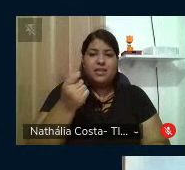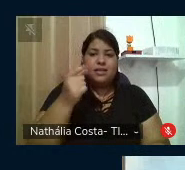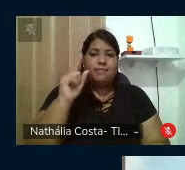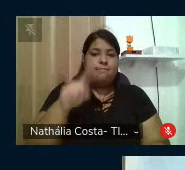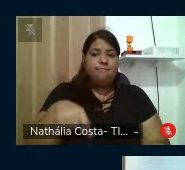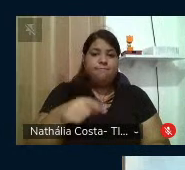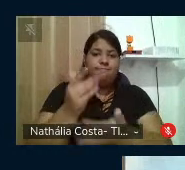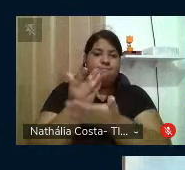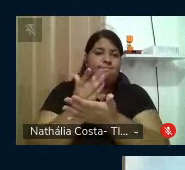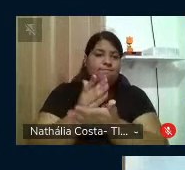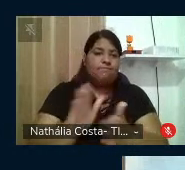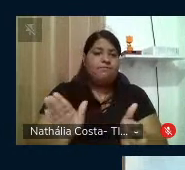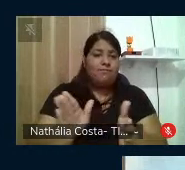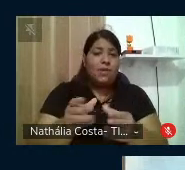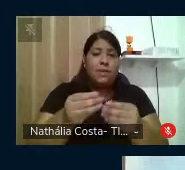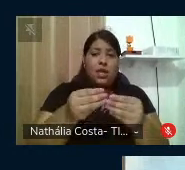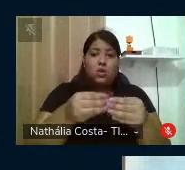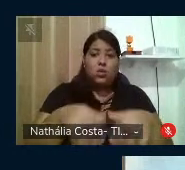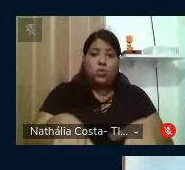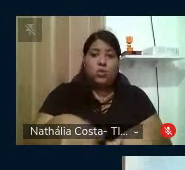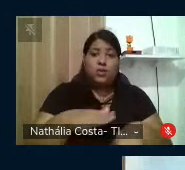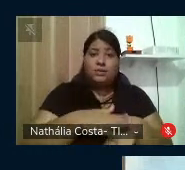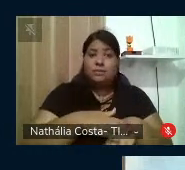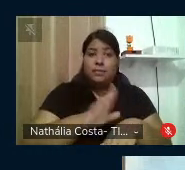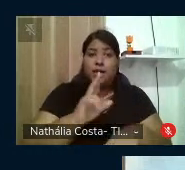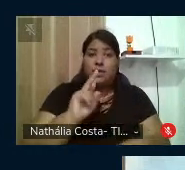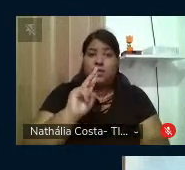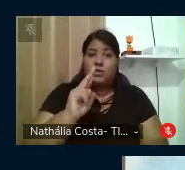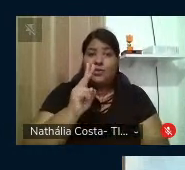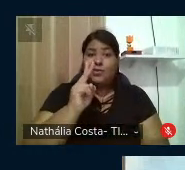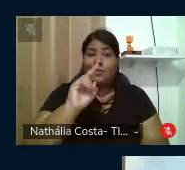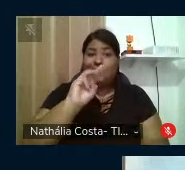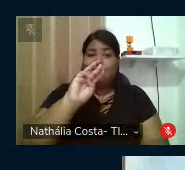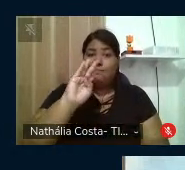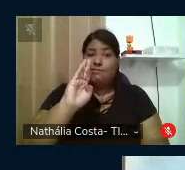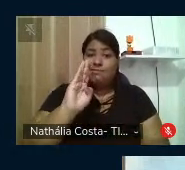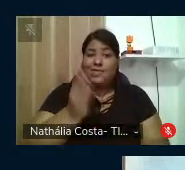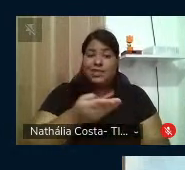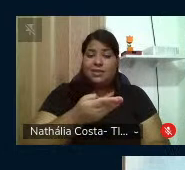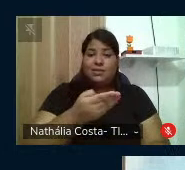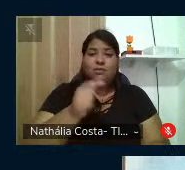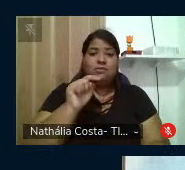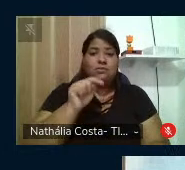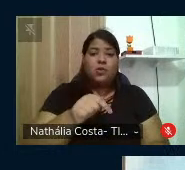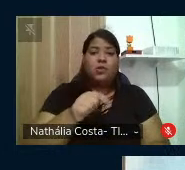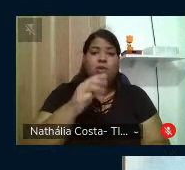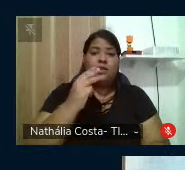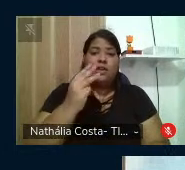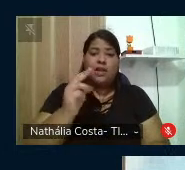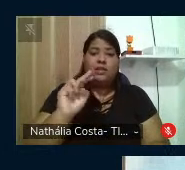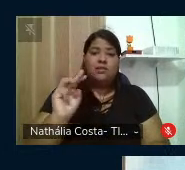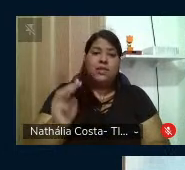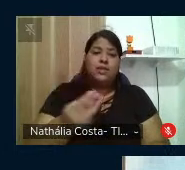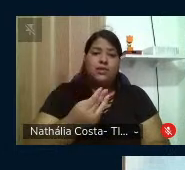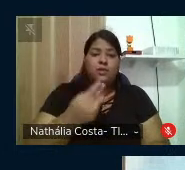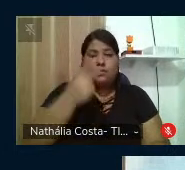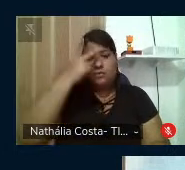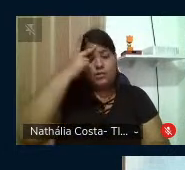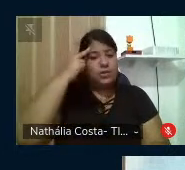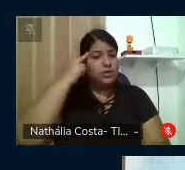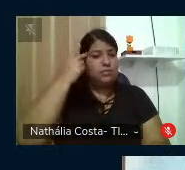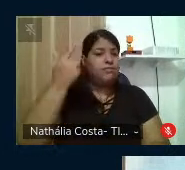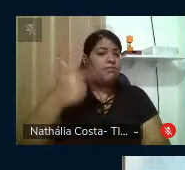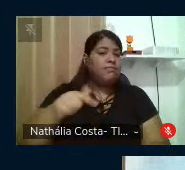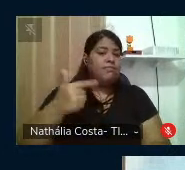neste aspecto. Mais de 2,3 bilhões de pessoas não tiveram